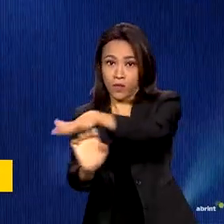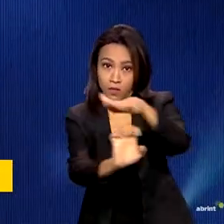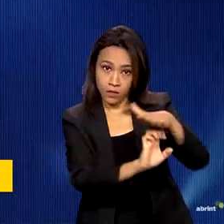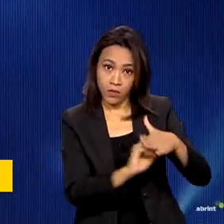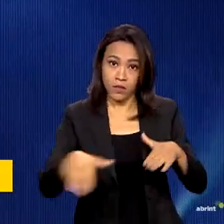telecomunicações. telecomunicações.